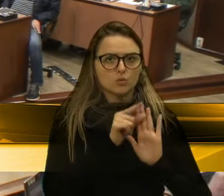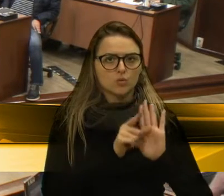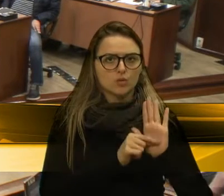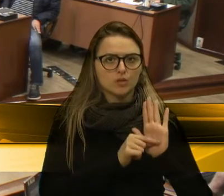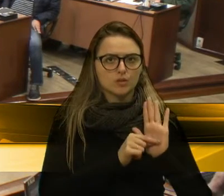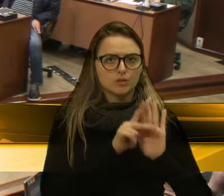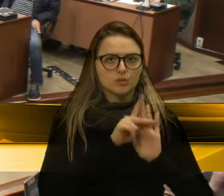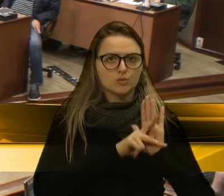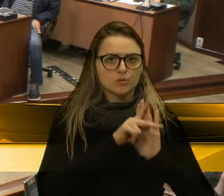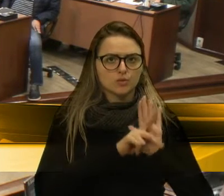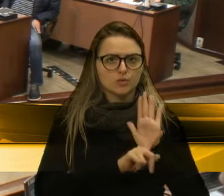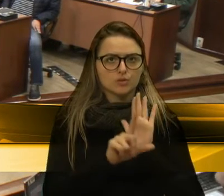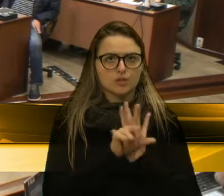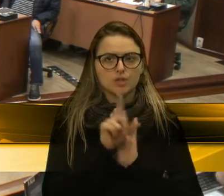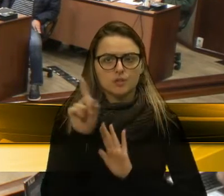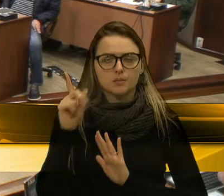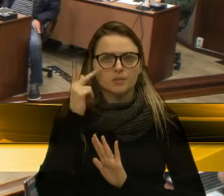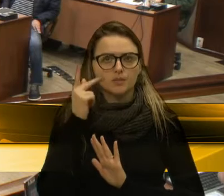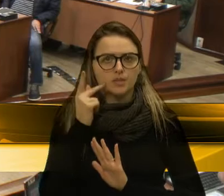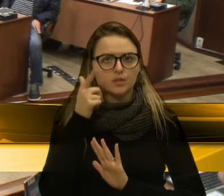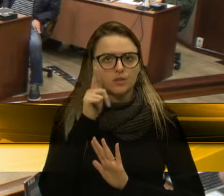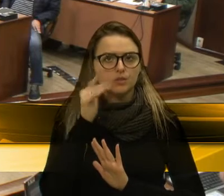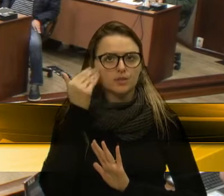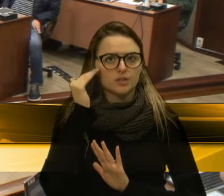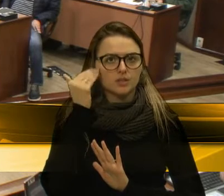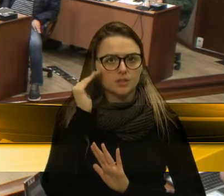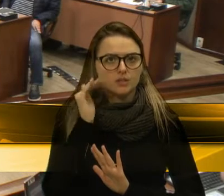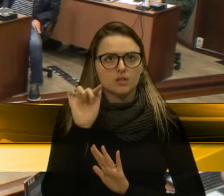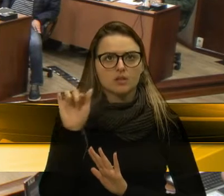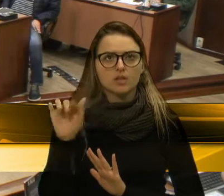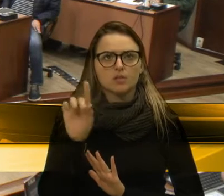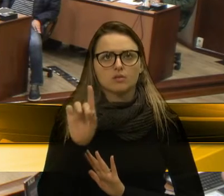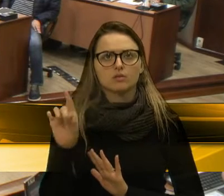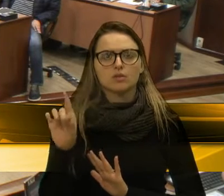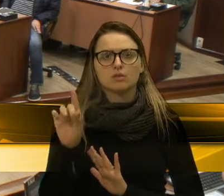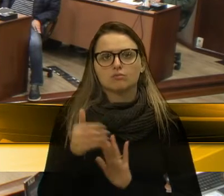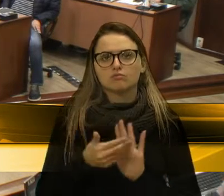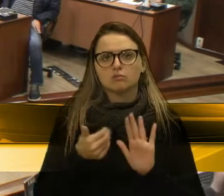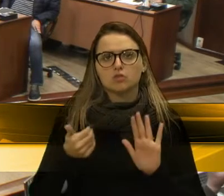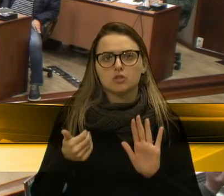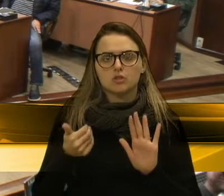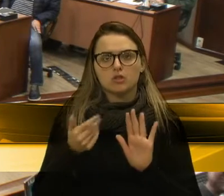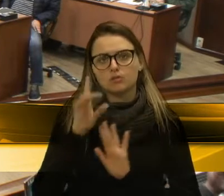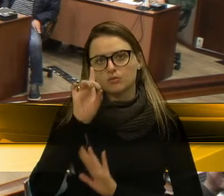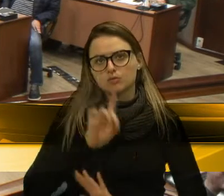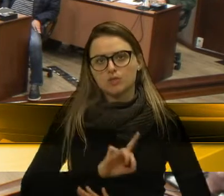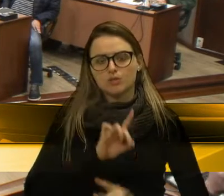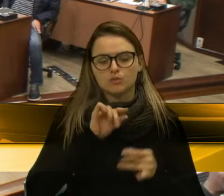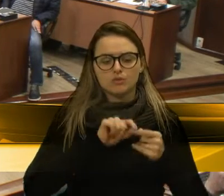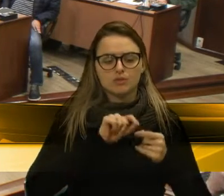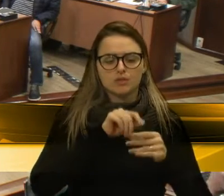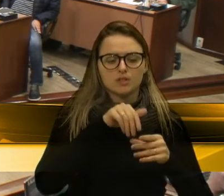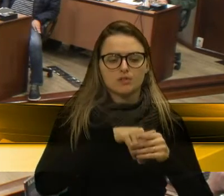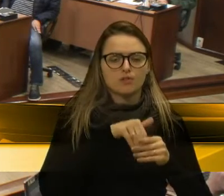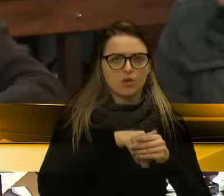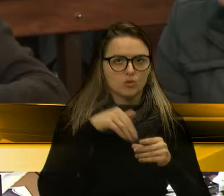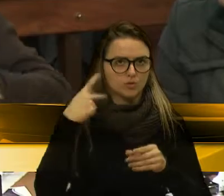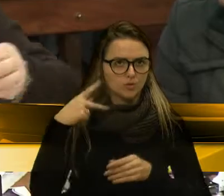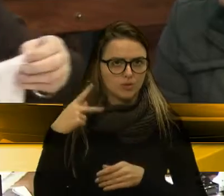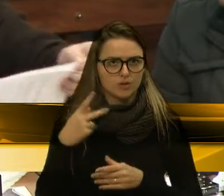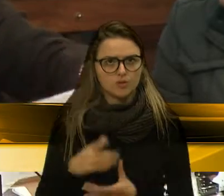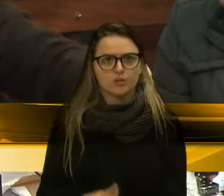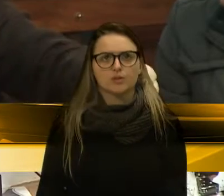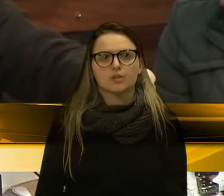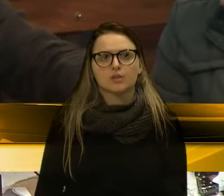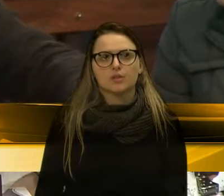vereador Renato, até para que o Vassari entenda. E eu não estou lhe tirando aqui o direito de votar politicamente, em nenhum momento falei isso.